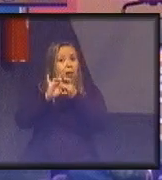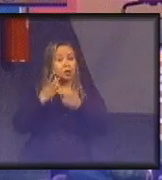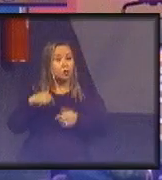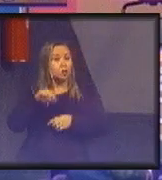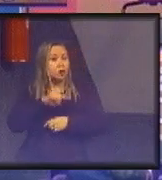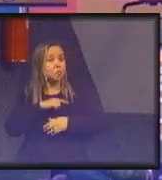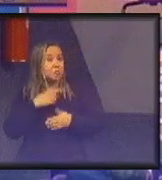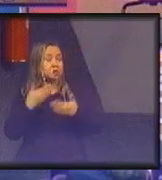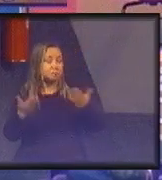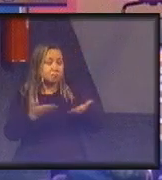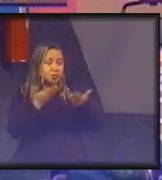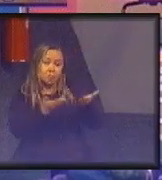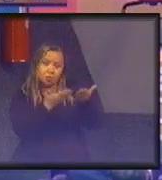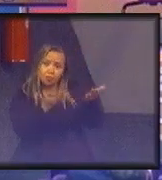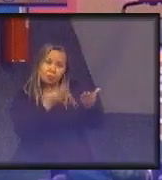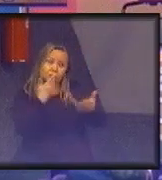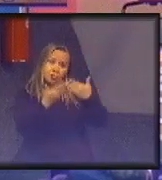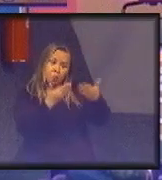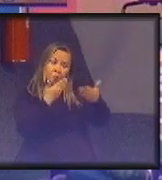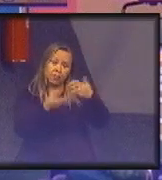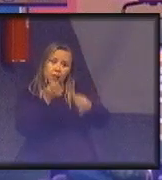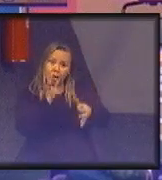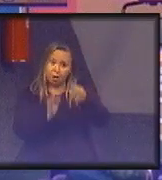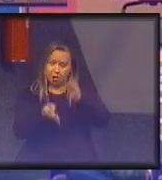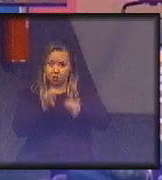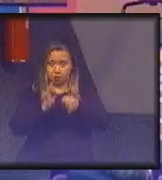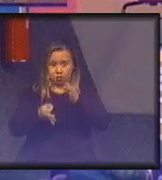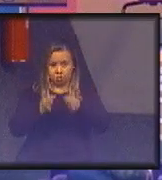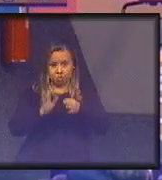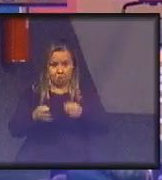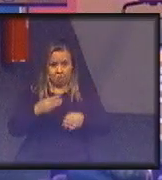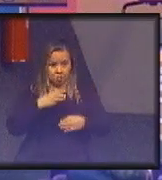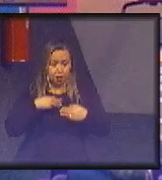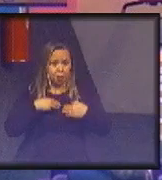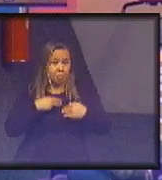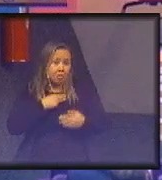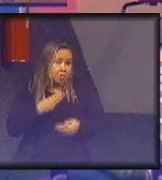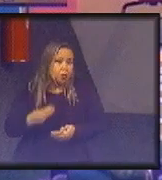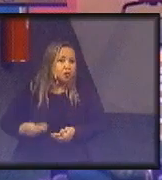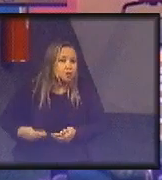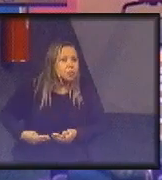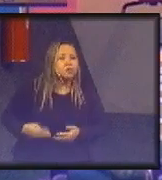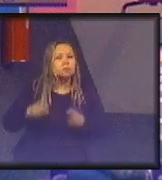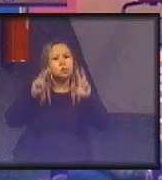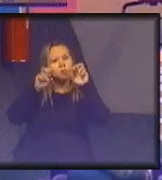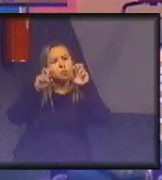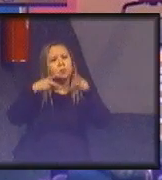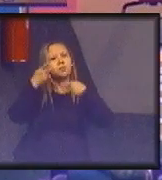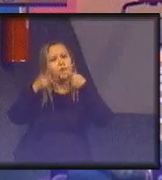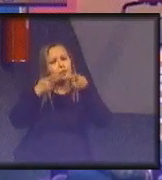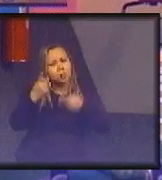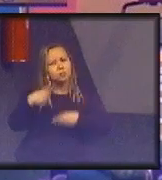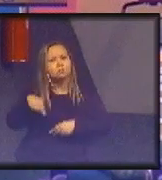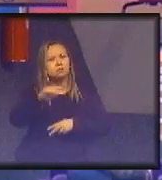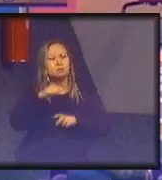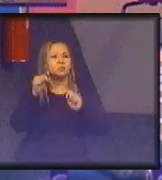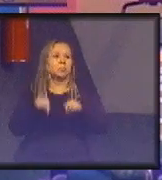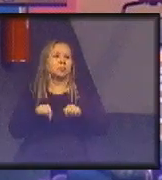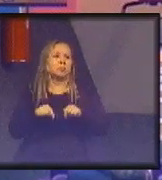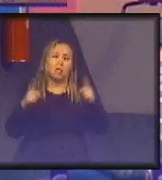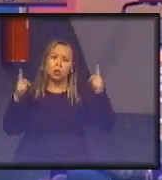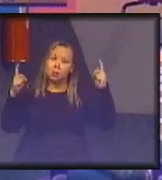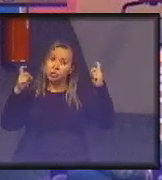conversar, convencer com o judiciário e com os ministros sobre os temas que nós estamos falando aqui. É